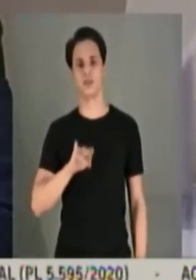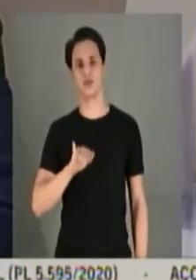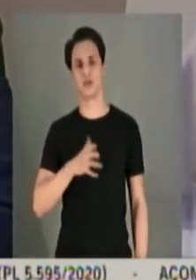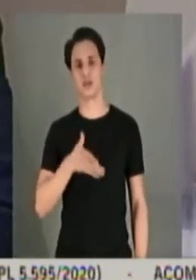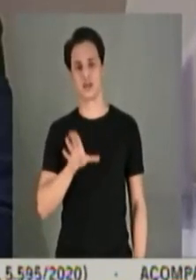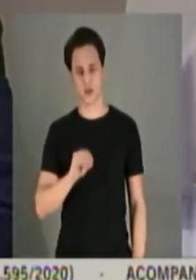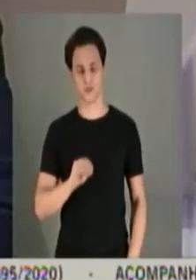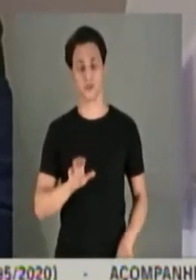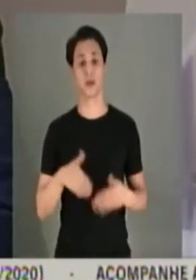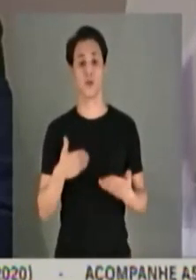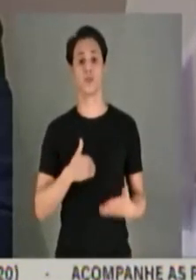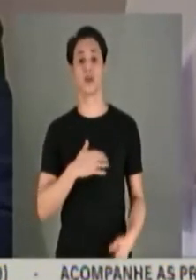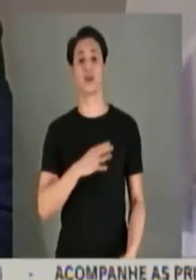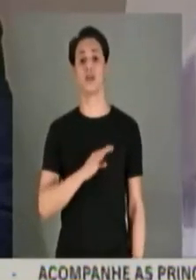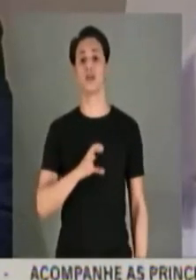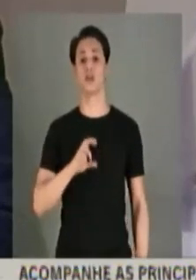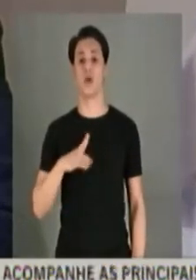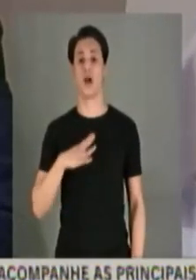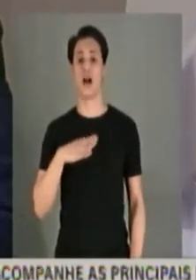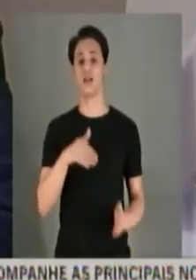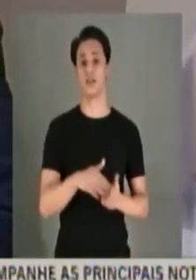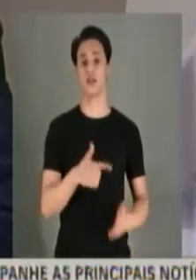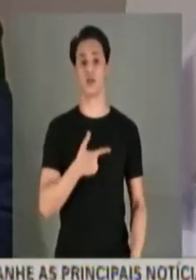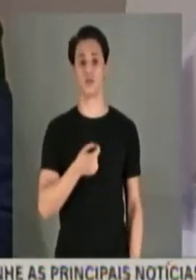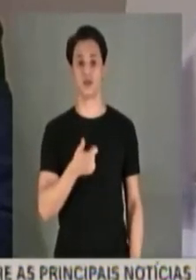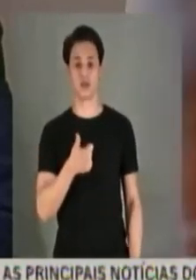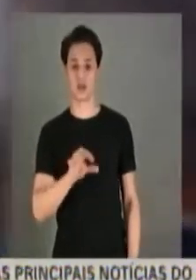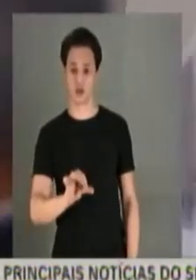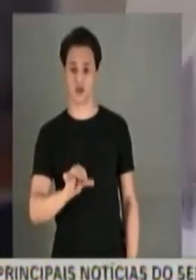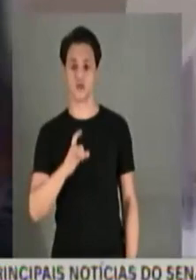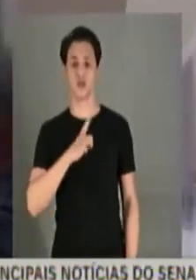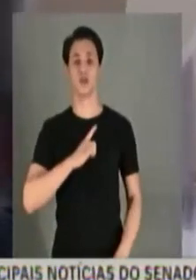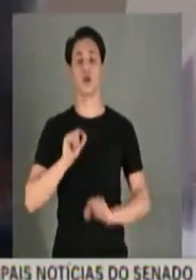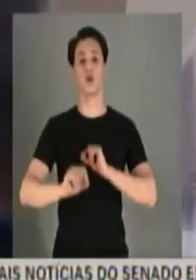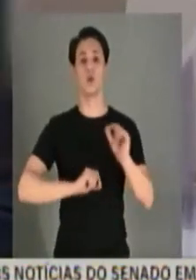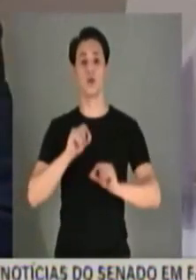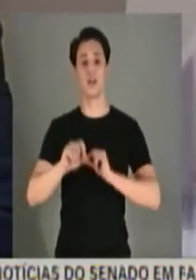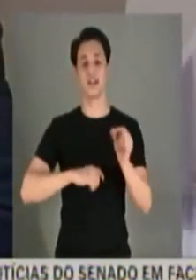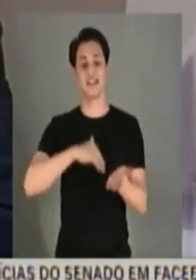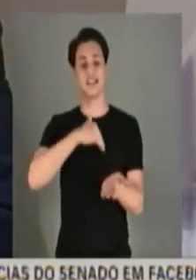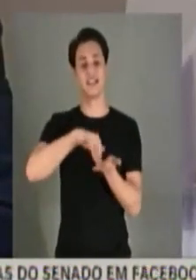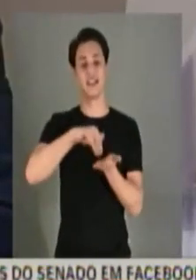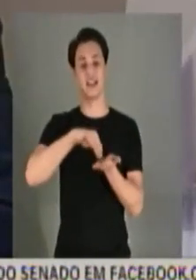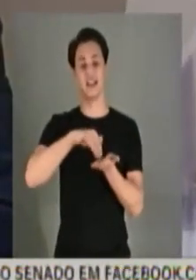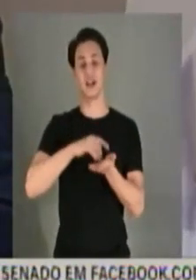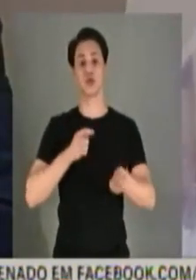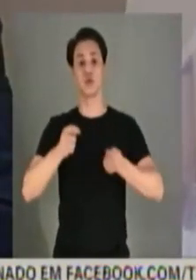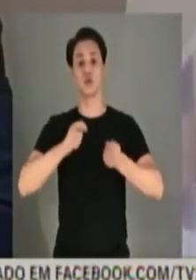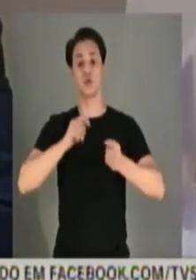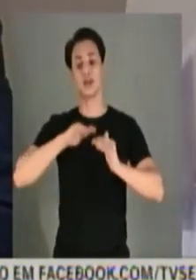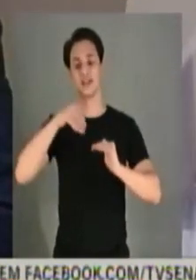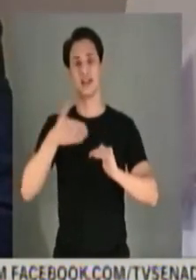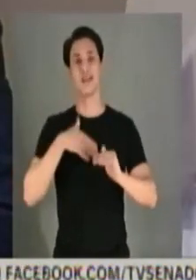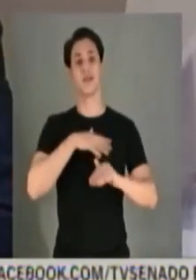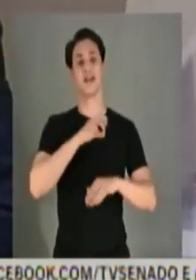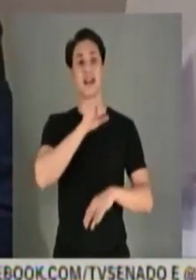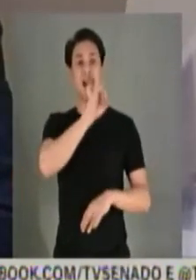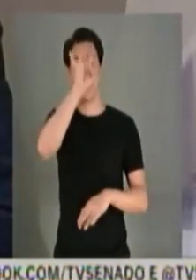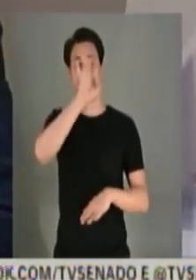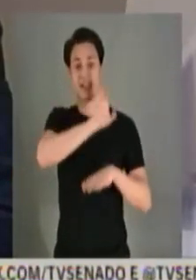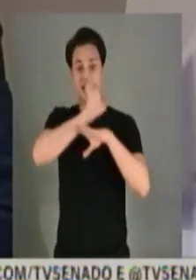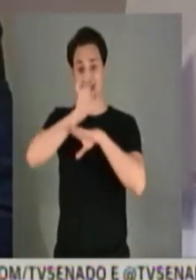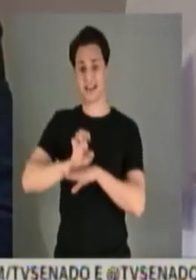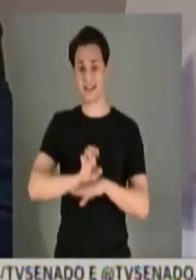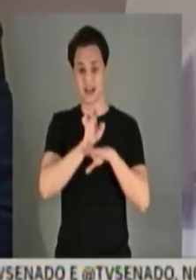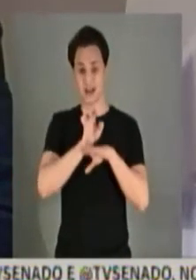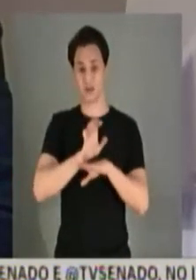ele tinha uma representação da Secretaria de Controle Externo nos estados. E aí havia processo de controle externo nos estados.